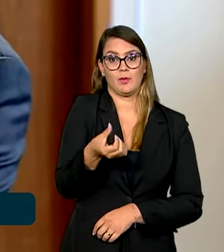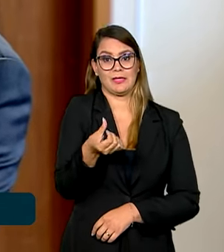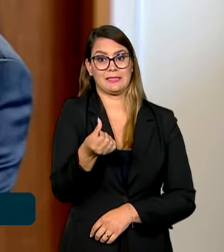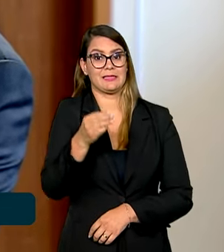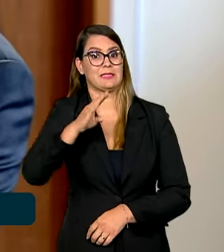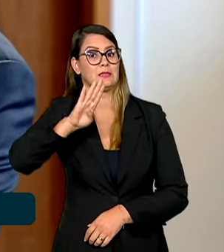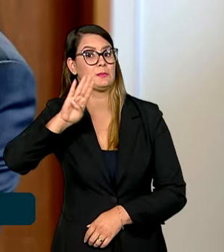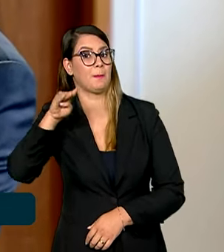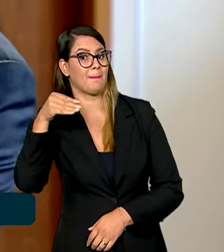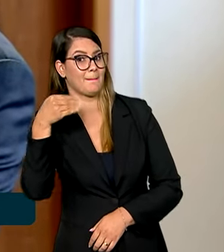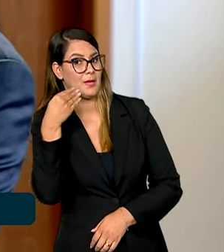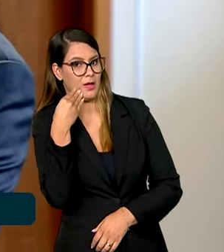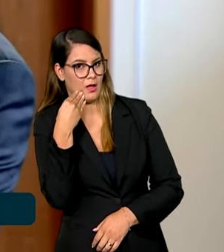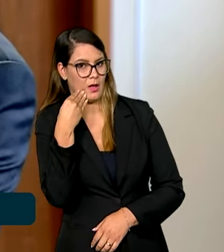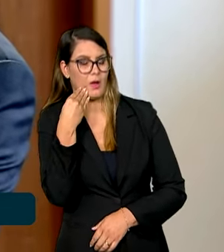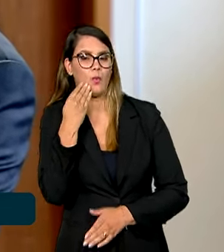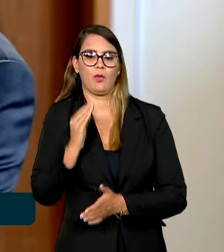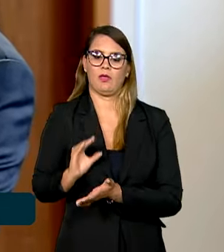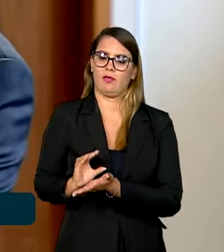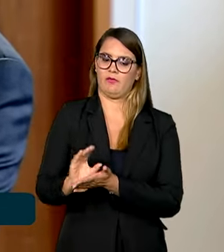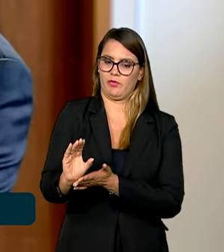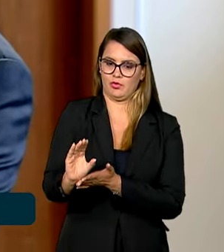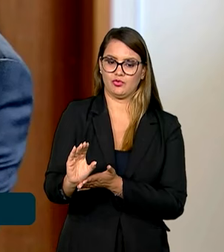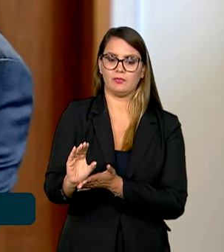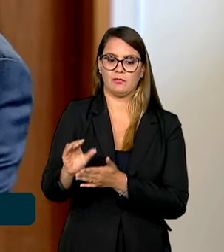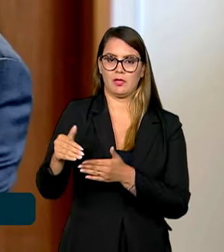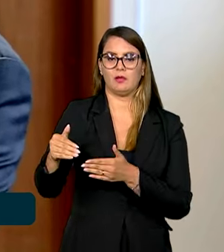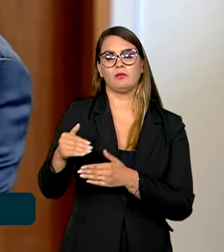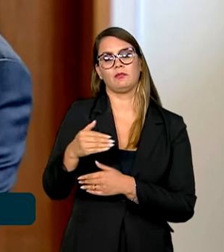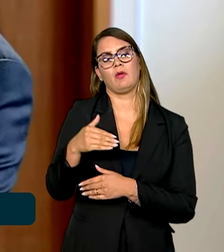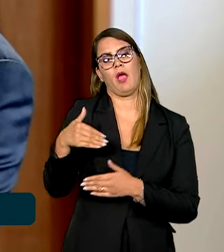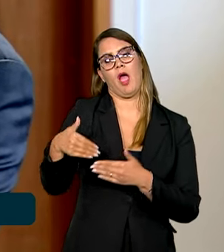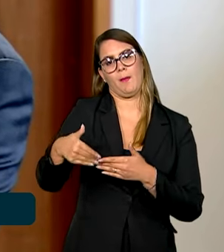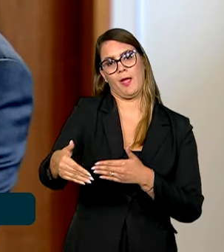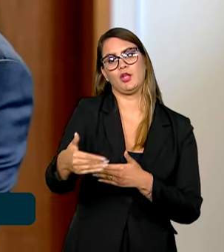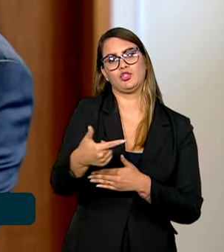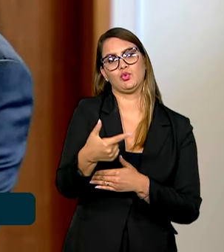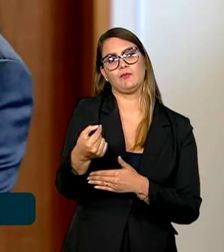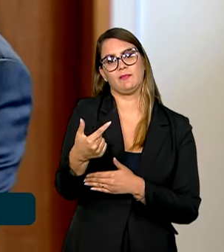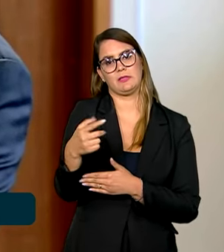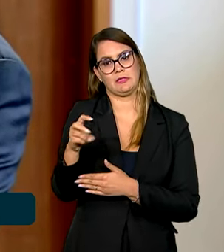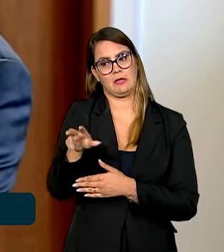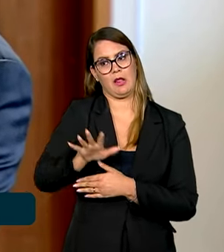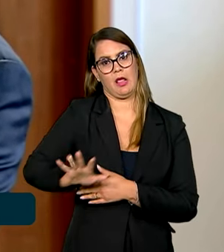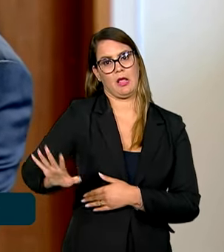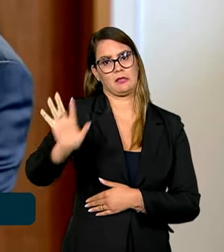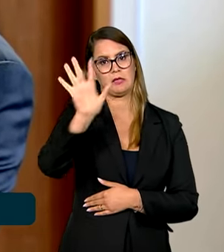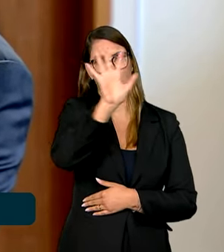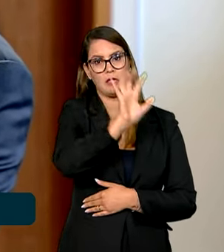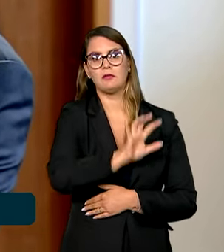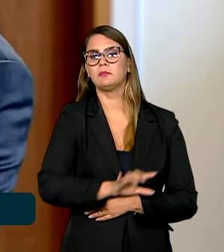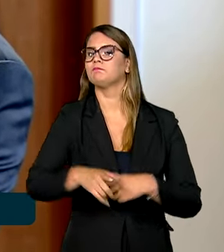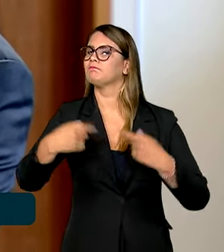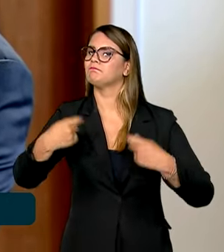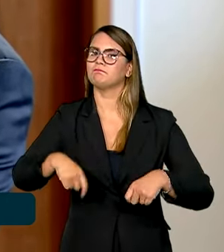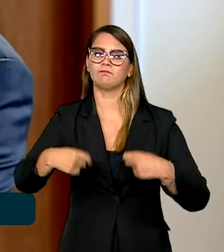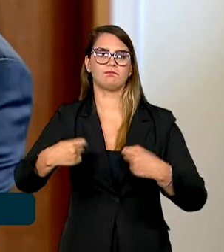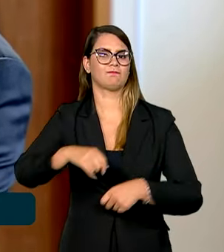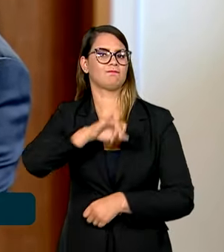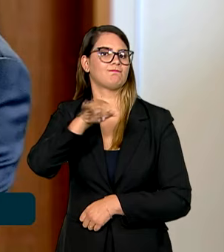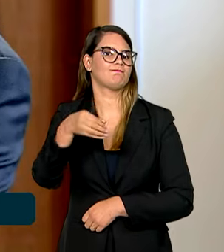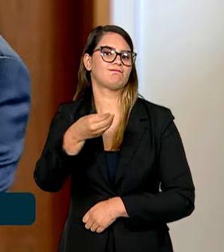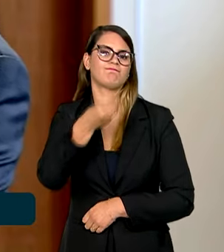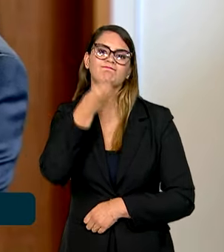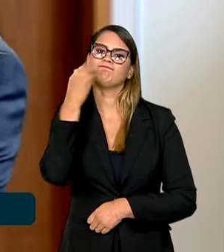bilhões em investimentos a partir de 25 nessas regiões que precisam de oportunidades para